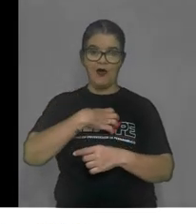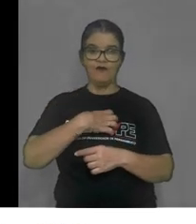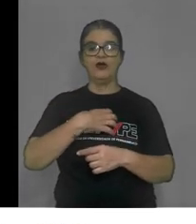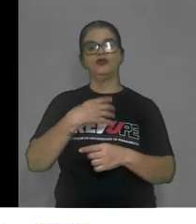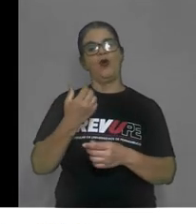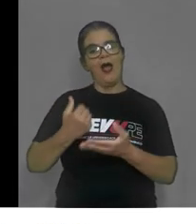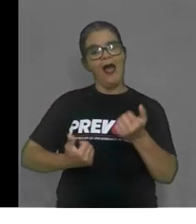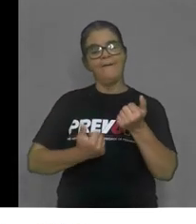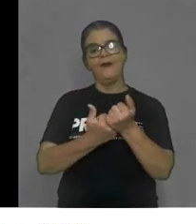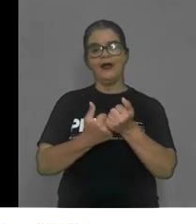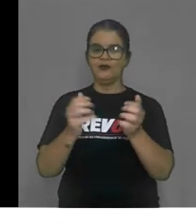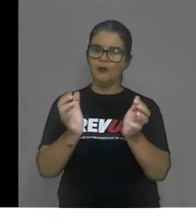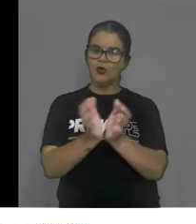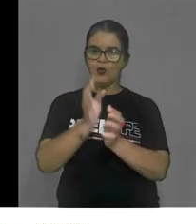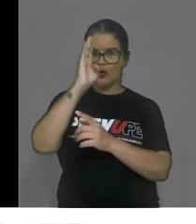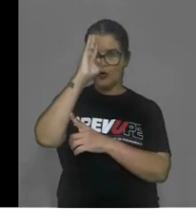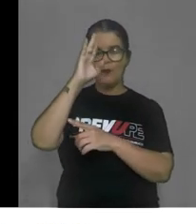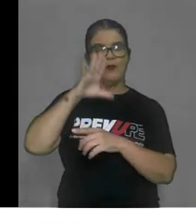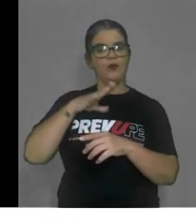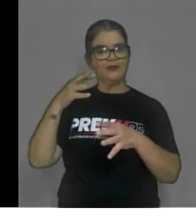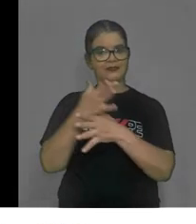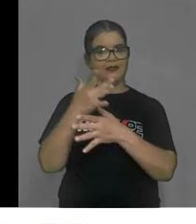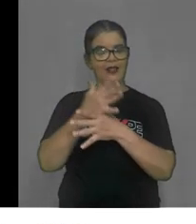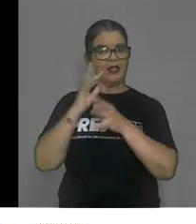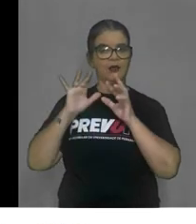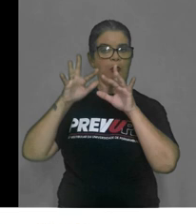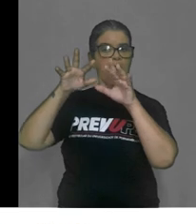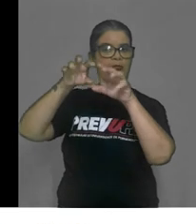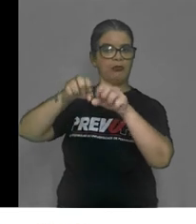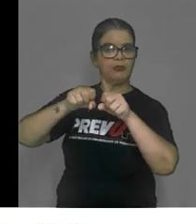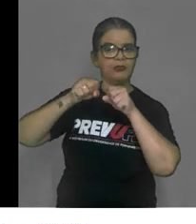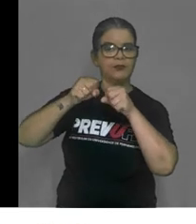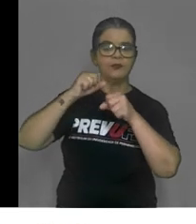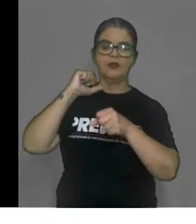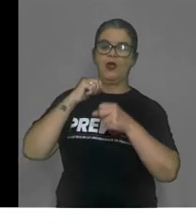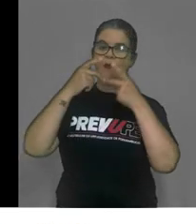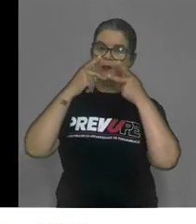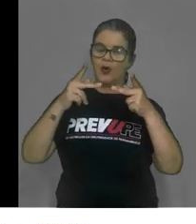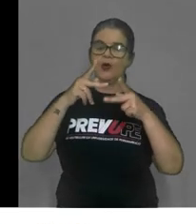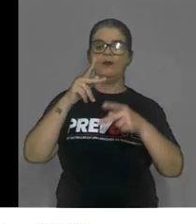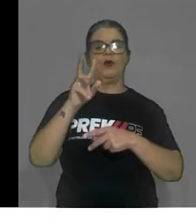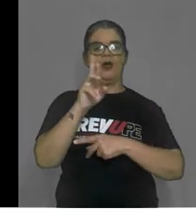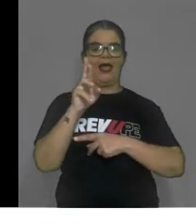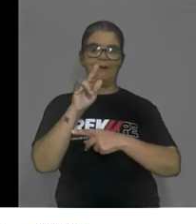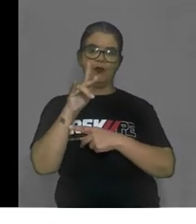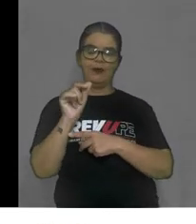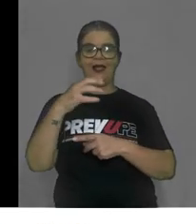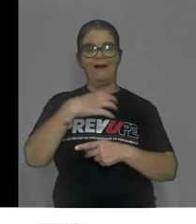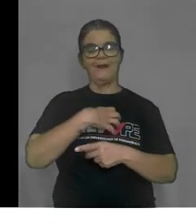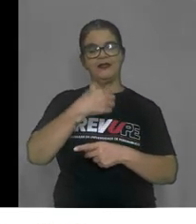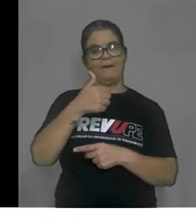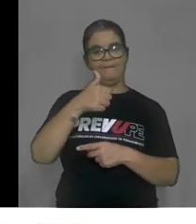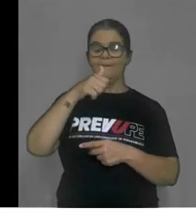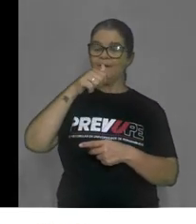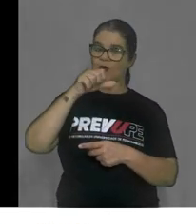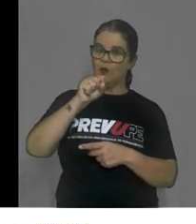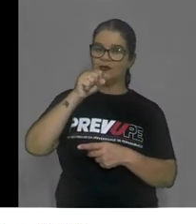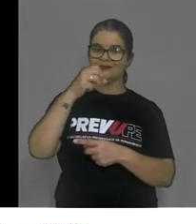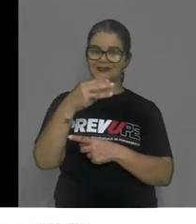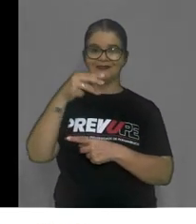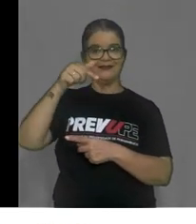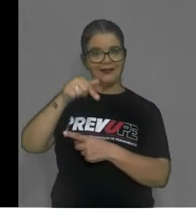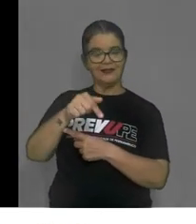exército, tomou a cidade e proclamou a República Baiana em 1837. Os